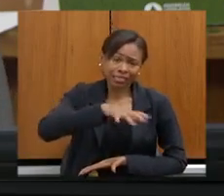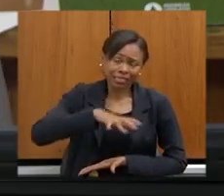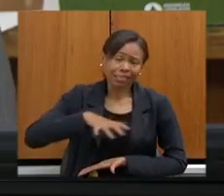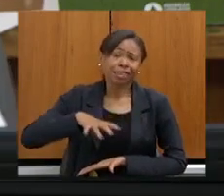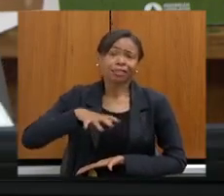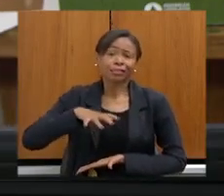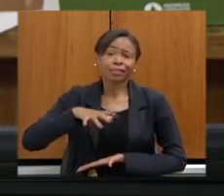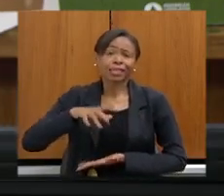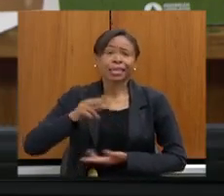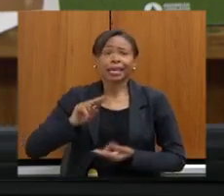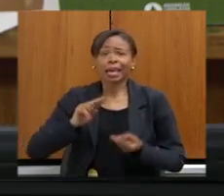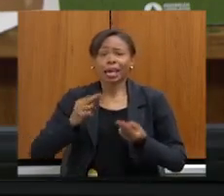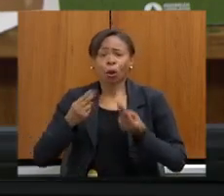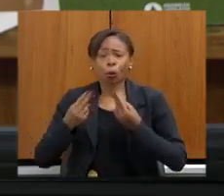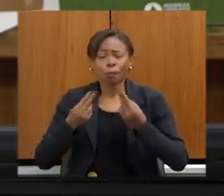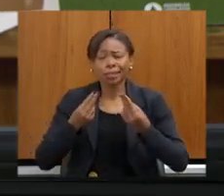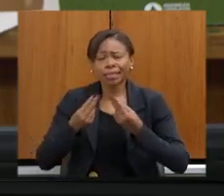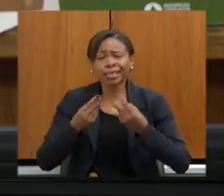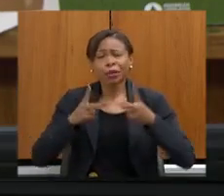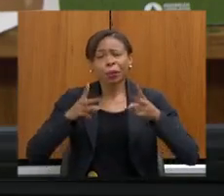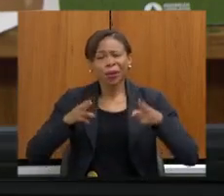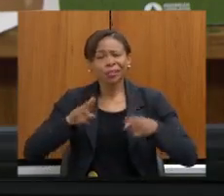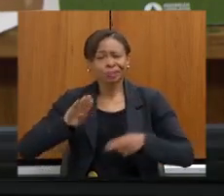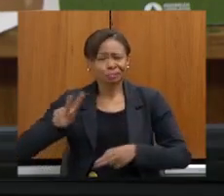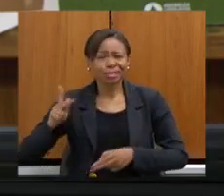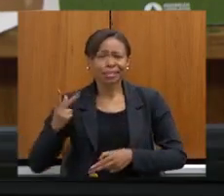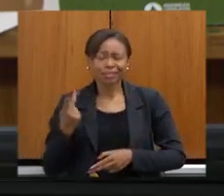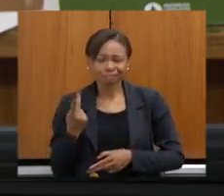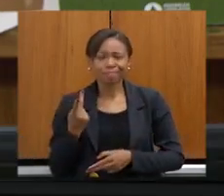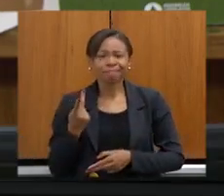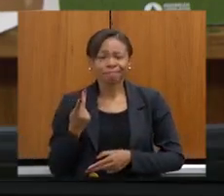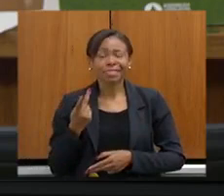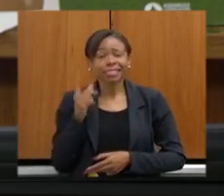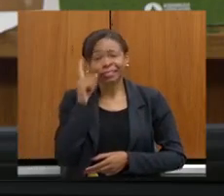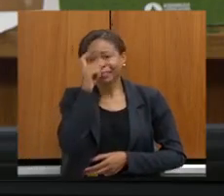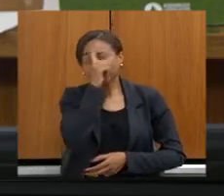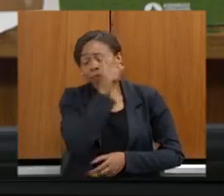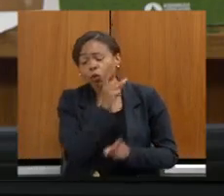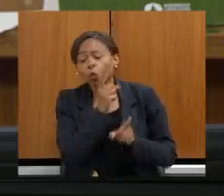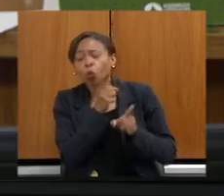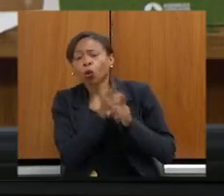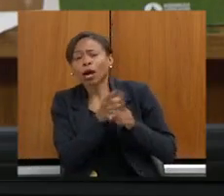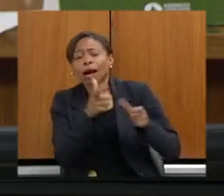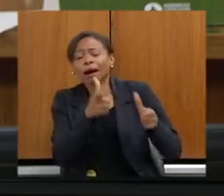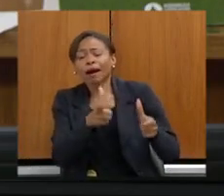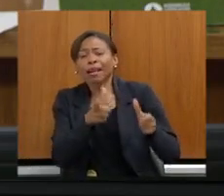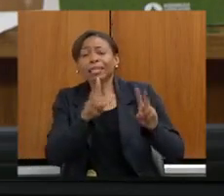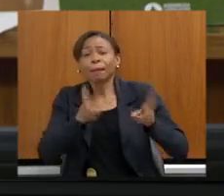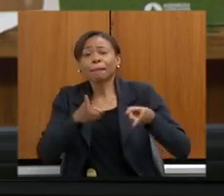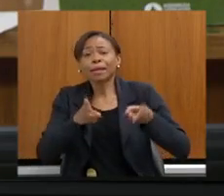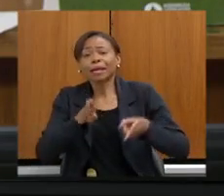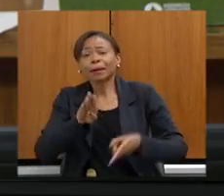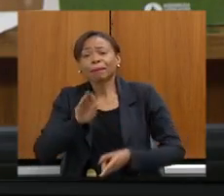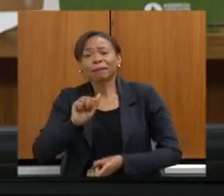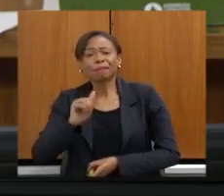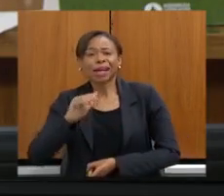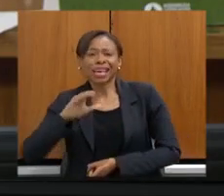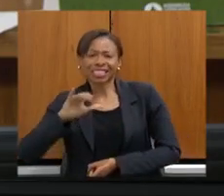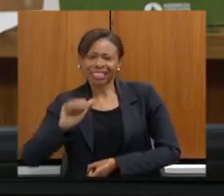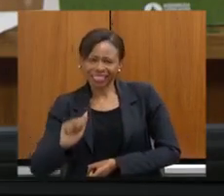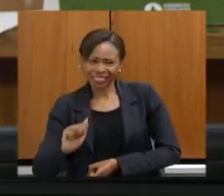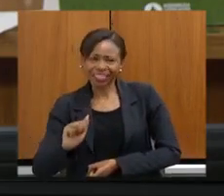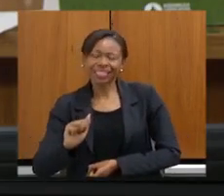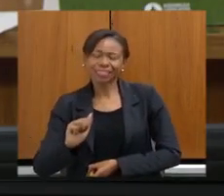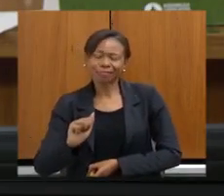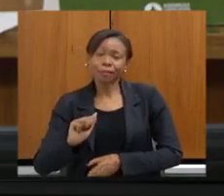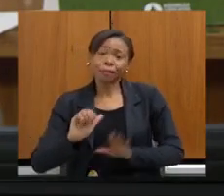região metropolitana, dificuldade de achar áreas próximas ou na mesma bacia hidrográfica, e a gente tem buscado